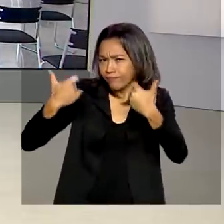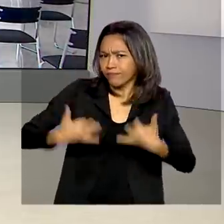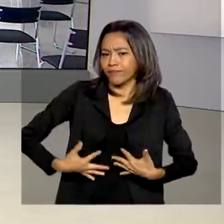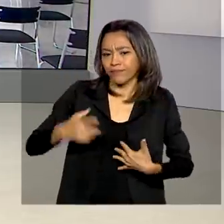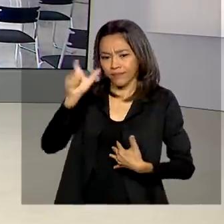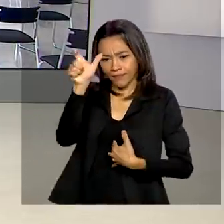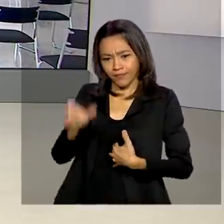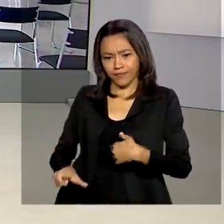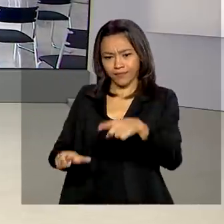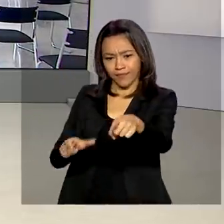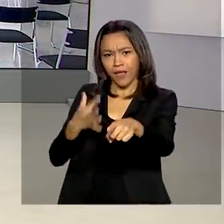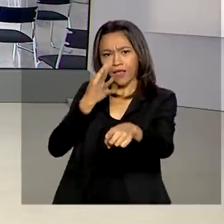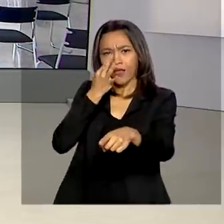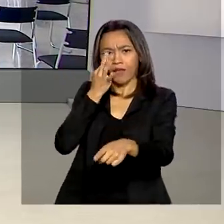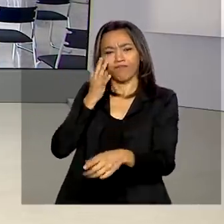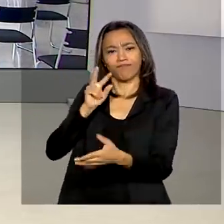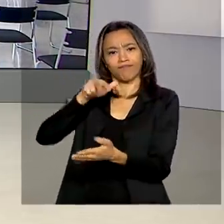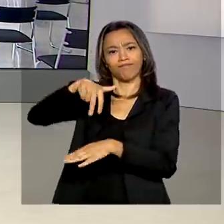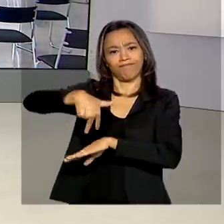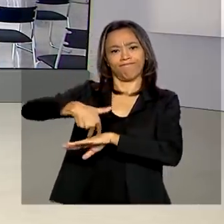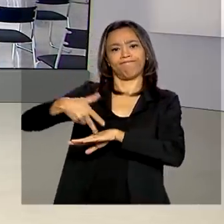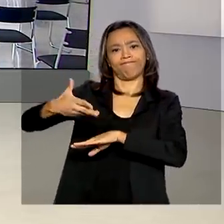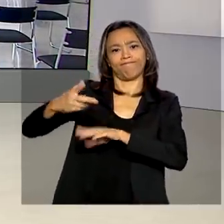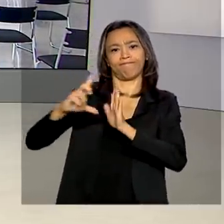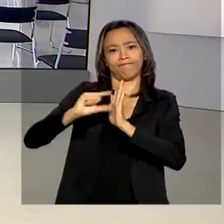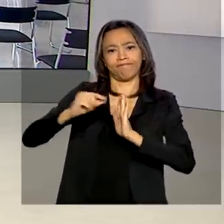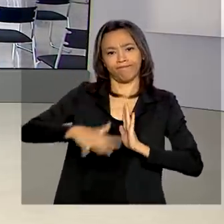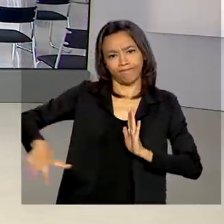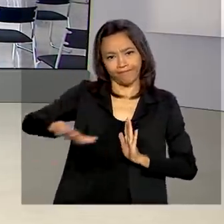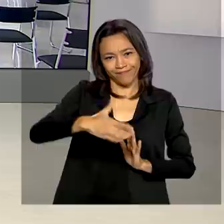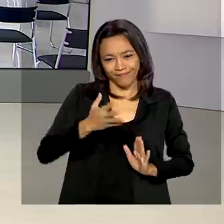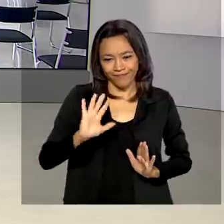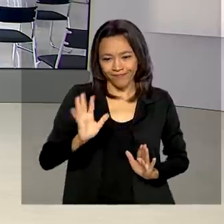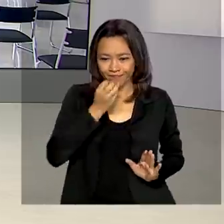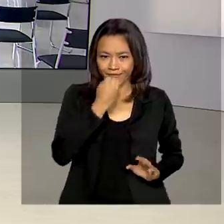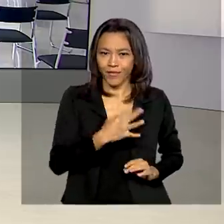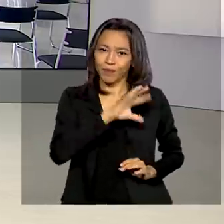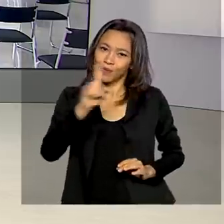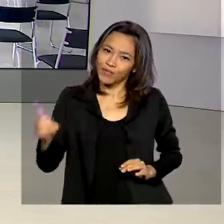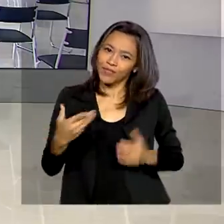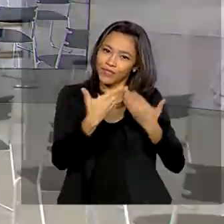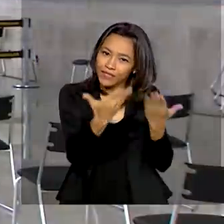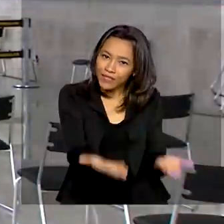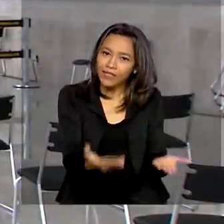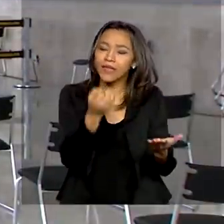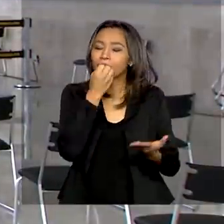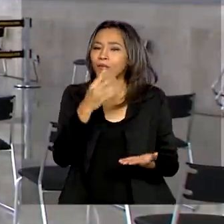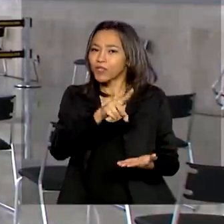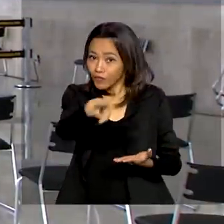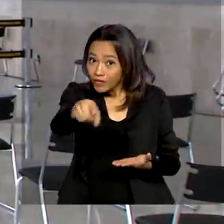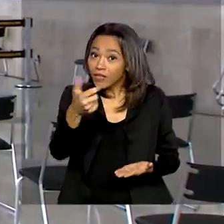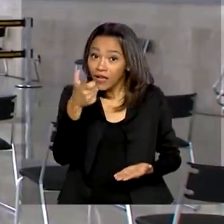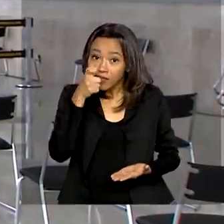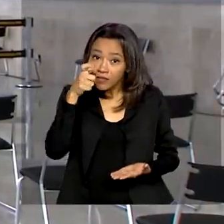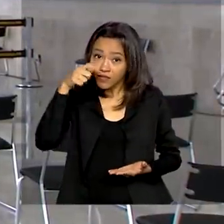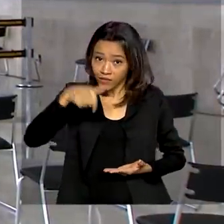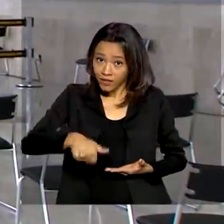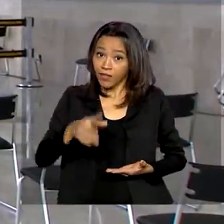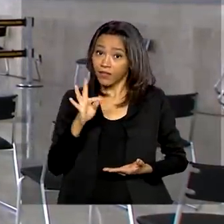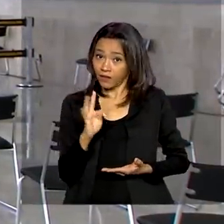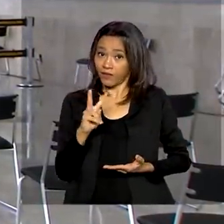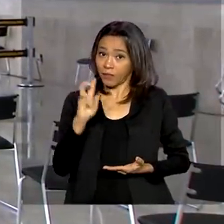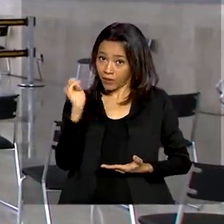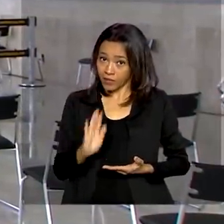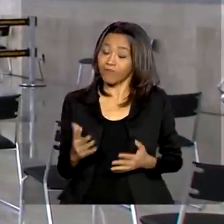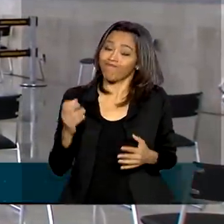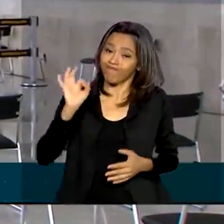Luciana Colares de Holanda. está no Planalto. Oi, Luciana, bom dia. Oi, Renata. Bom dia para você. Bom dia para você que acompanha a TV Brasil. É isso